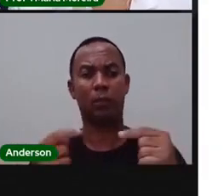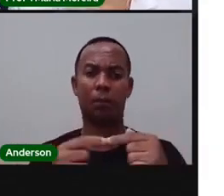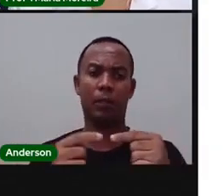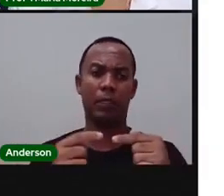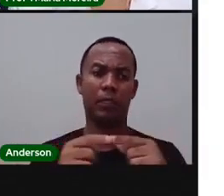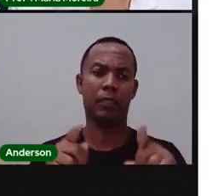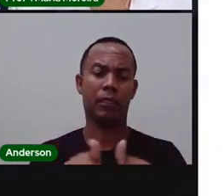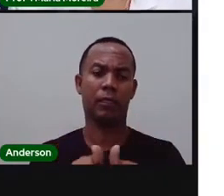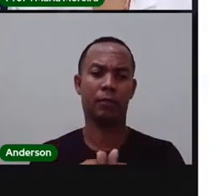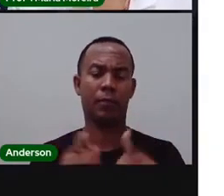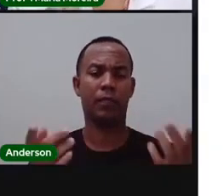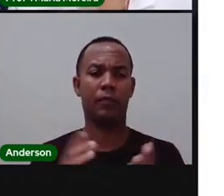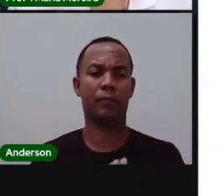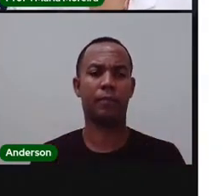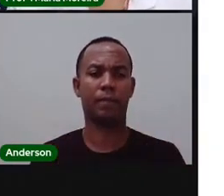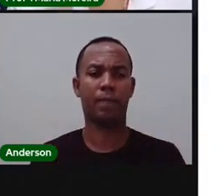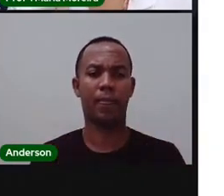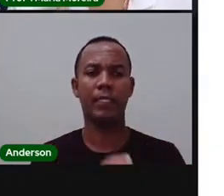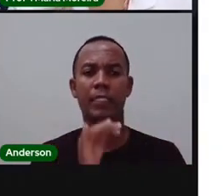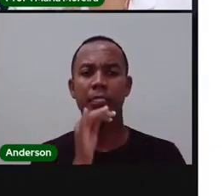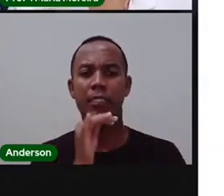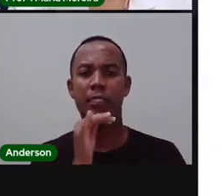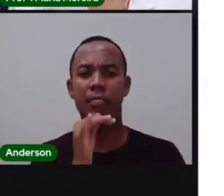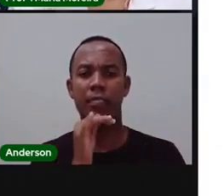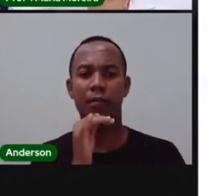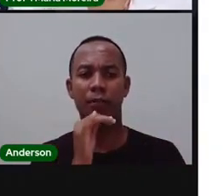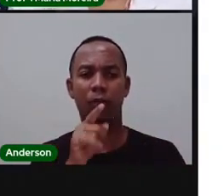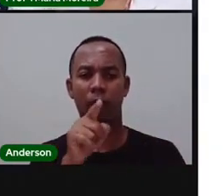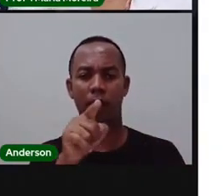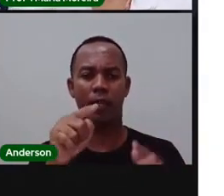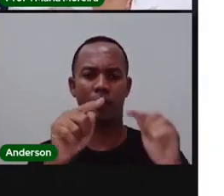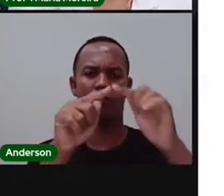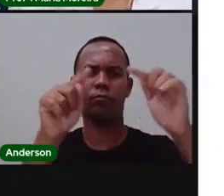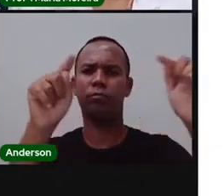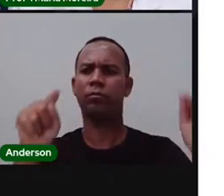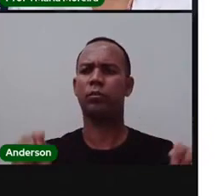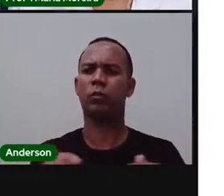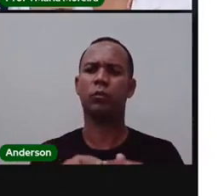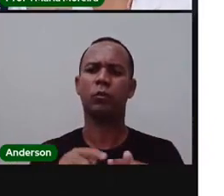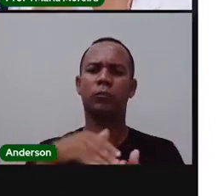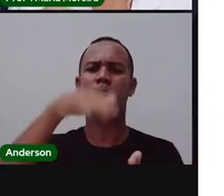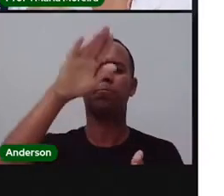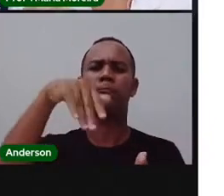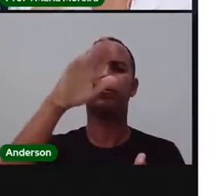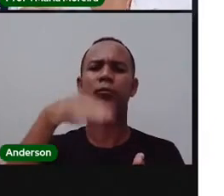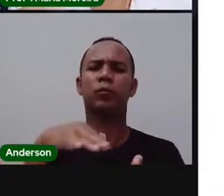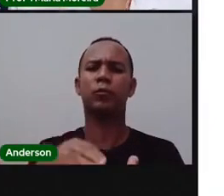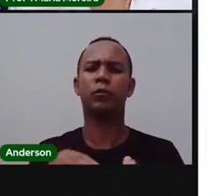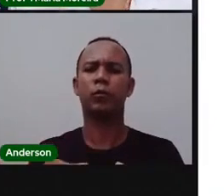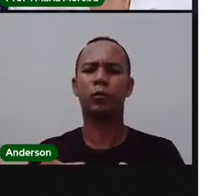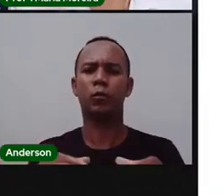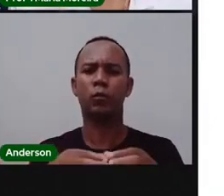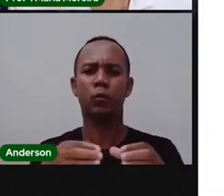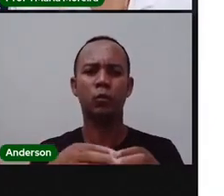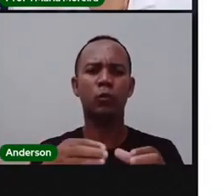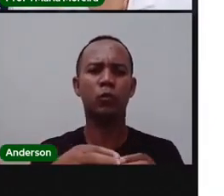Elas são o quê? Objetos artísticos. Cultura material.